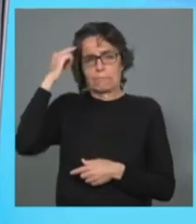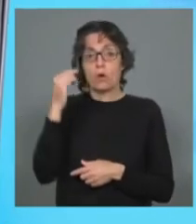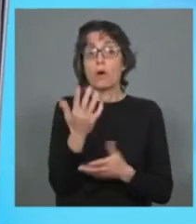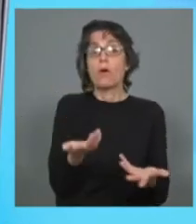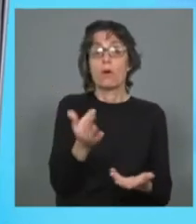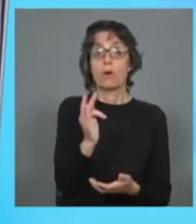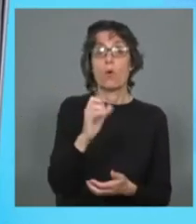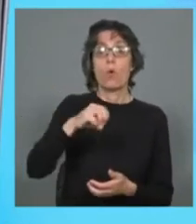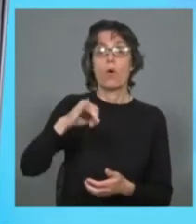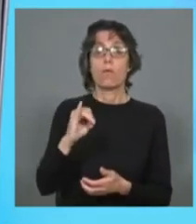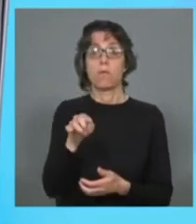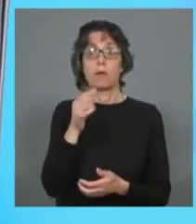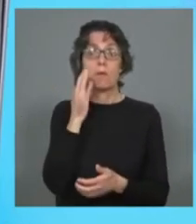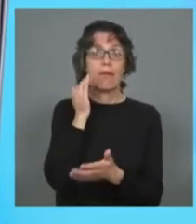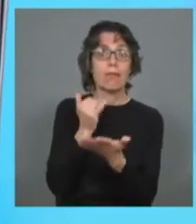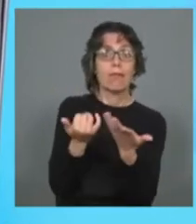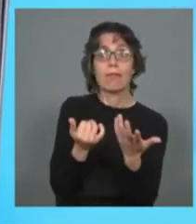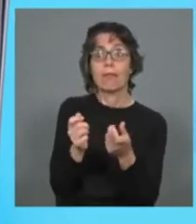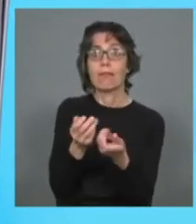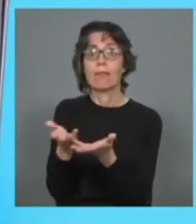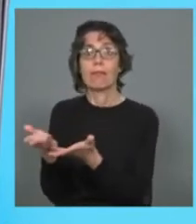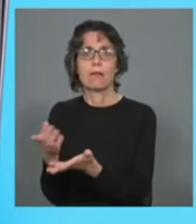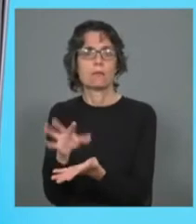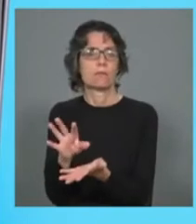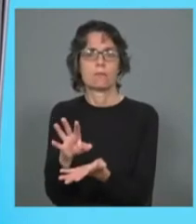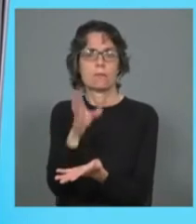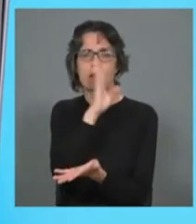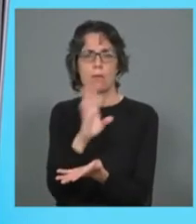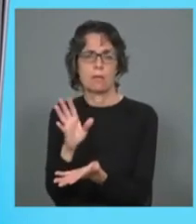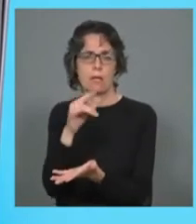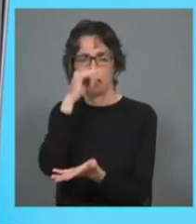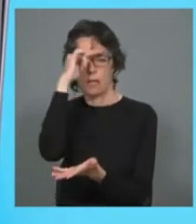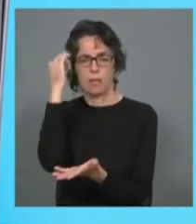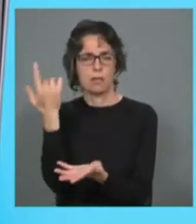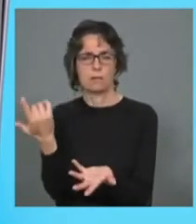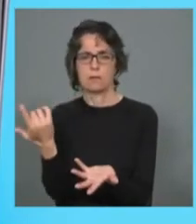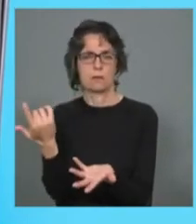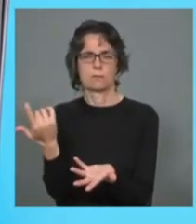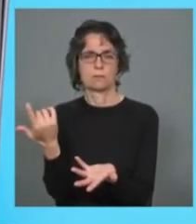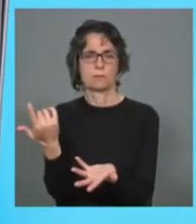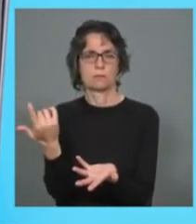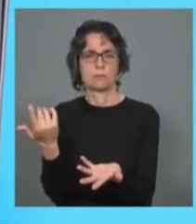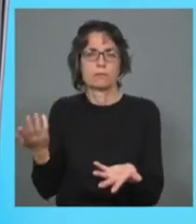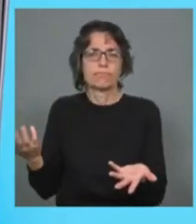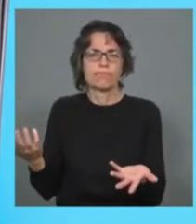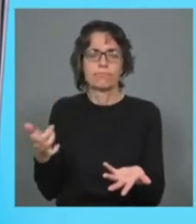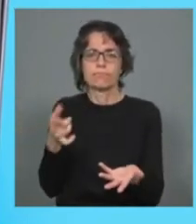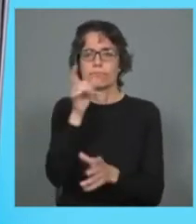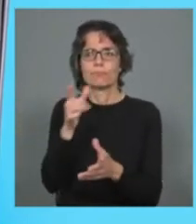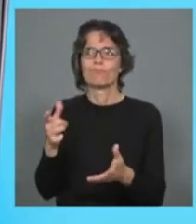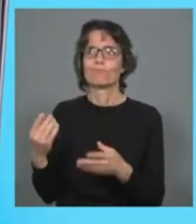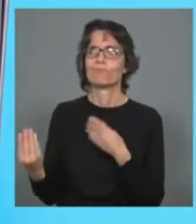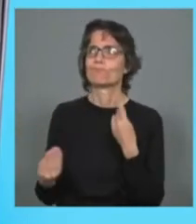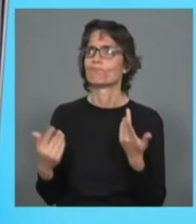a tentar fazer algumas alterações que não estão a ser fáceis de implementar para poder ajudar também a população, portanto as pessoas sentem que não há